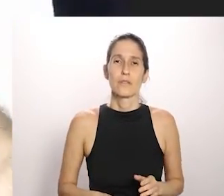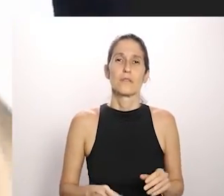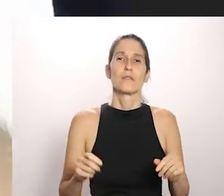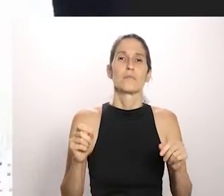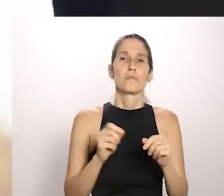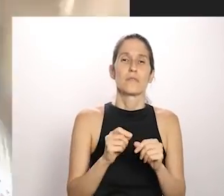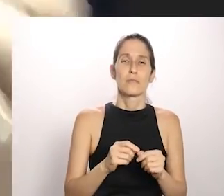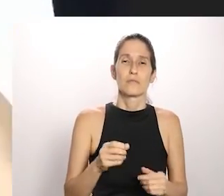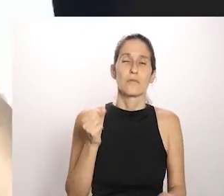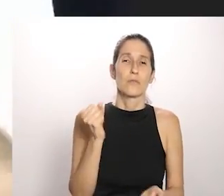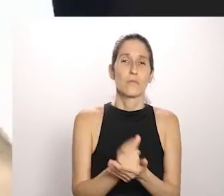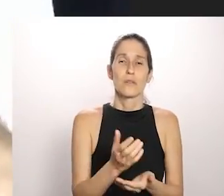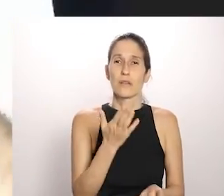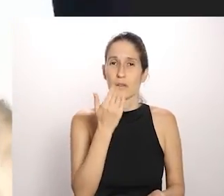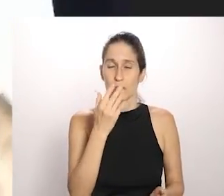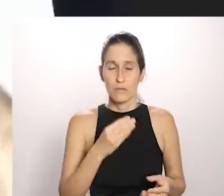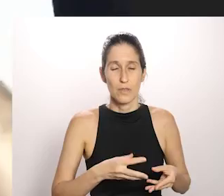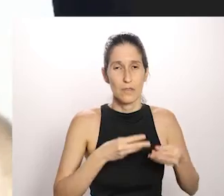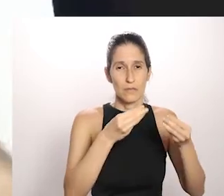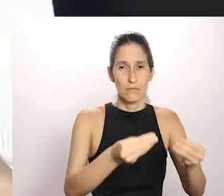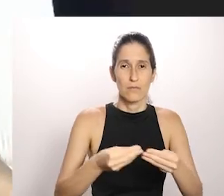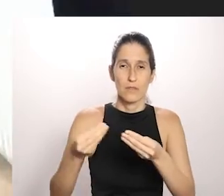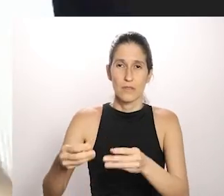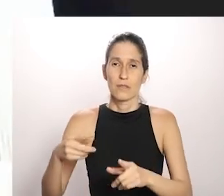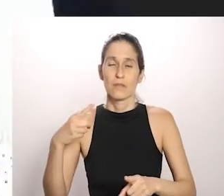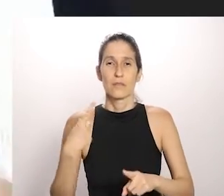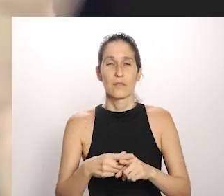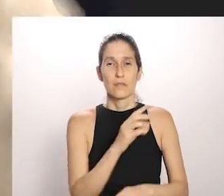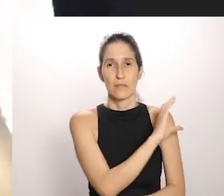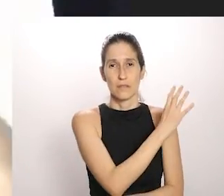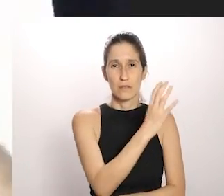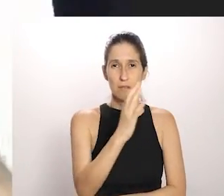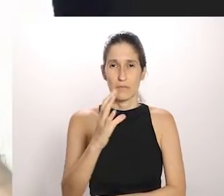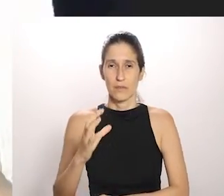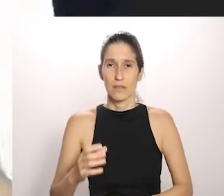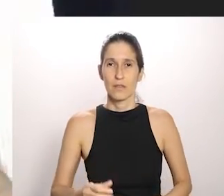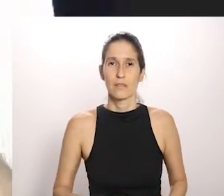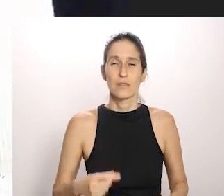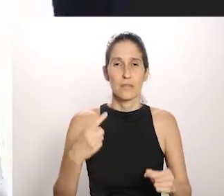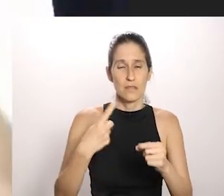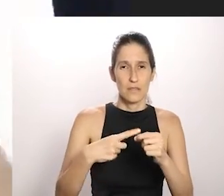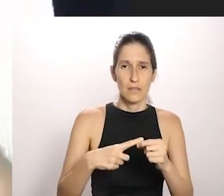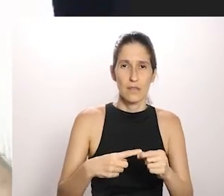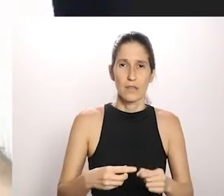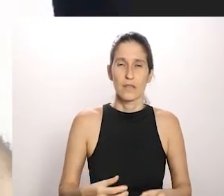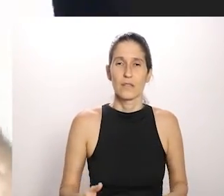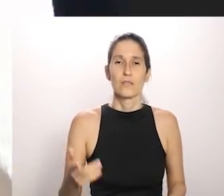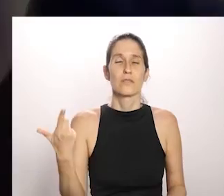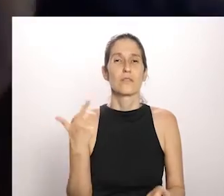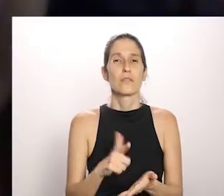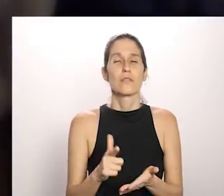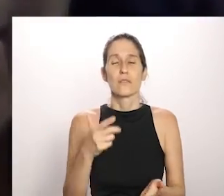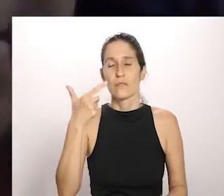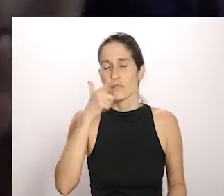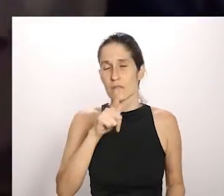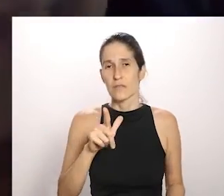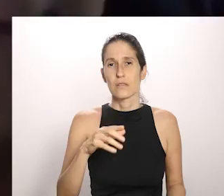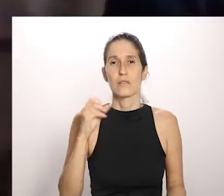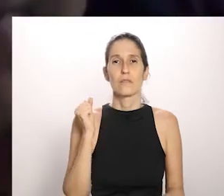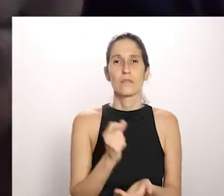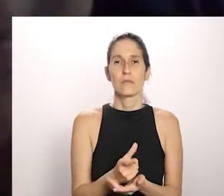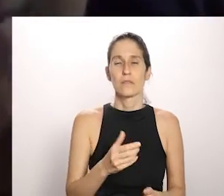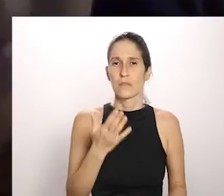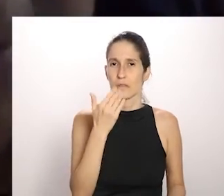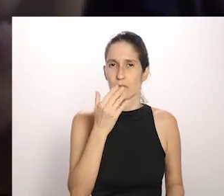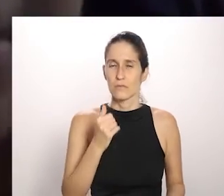lives solidárias para a zona da Mata Norte onde a tem muitas pessoas que estão precisando também passando por uma situação difícil os mestres